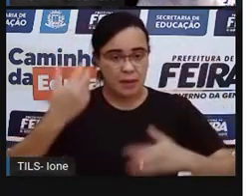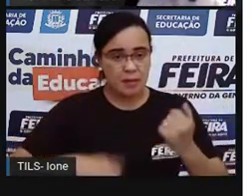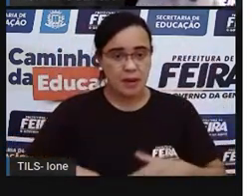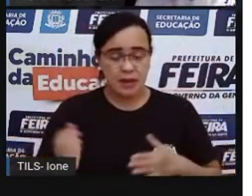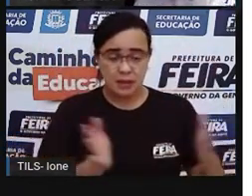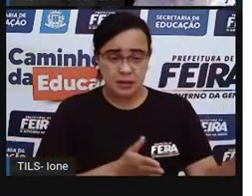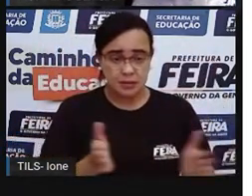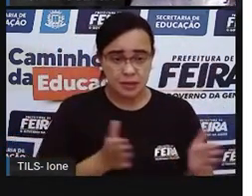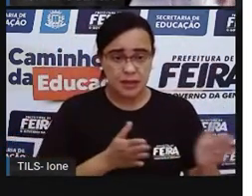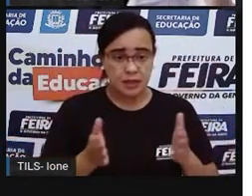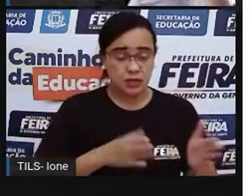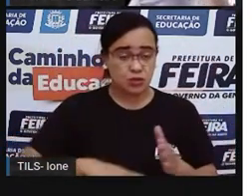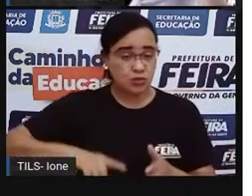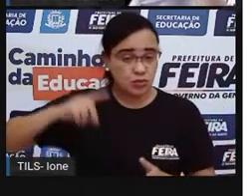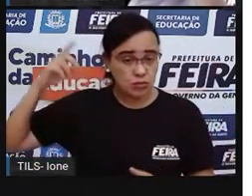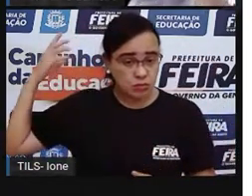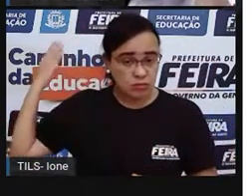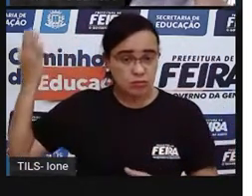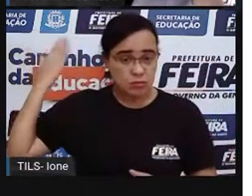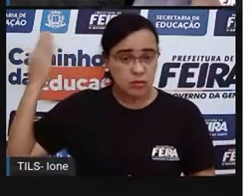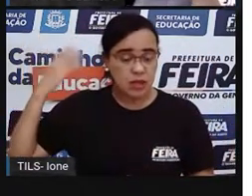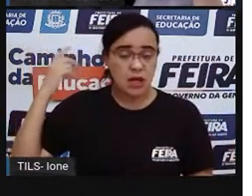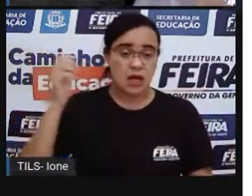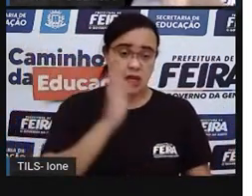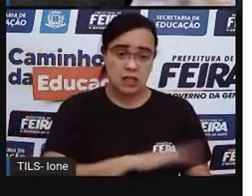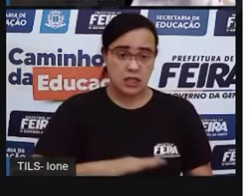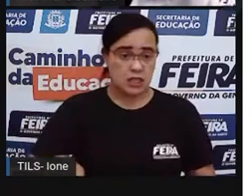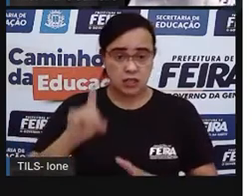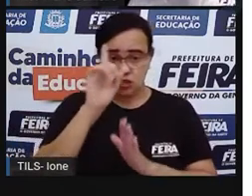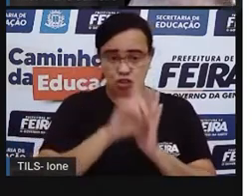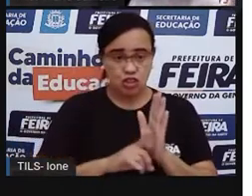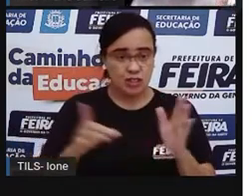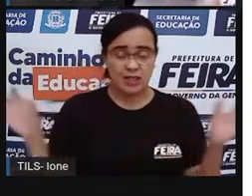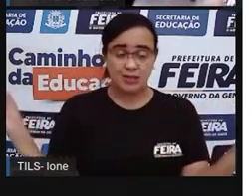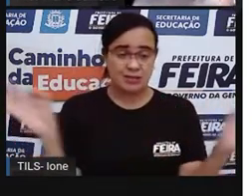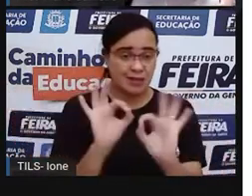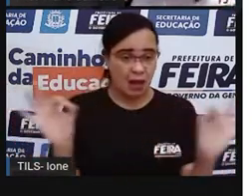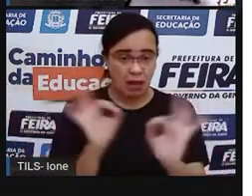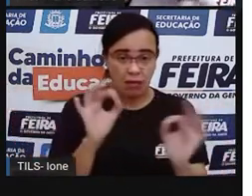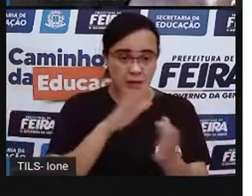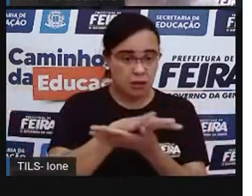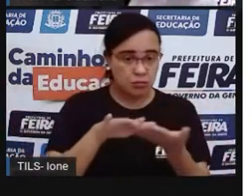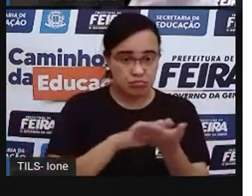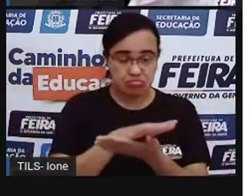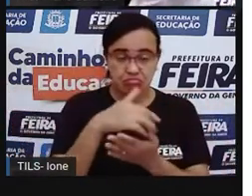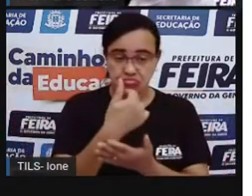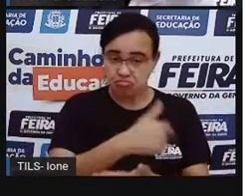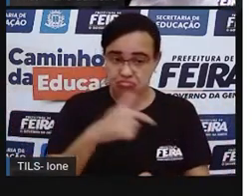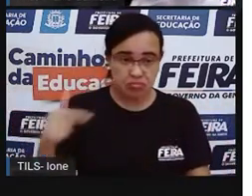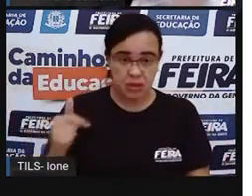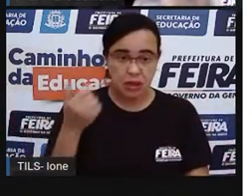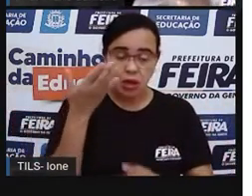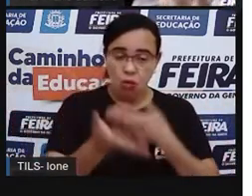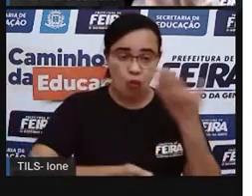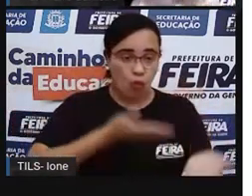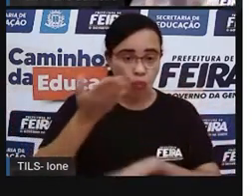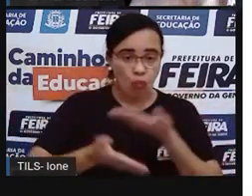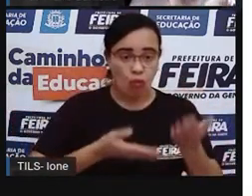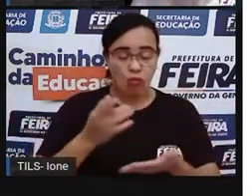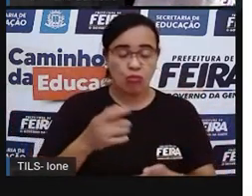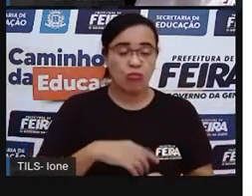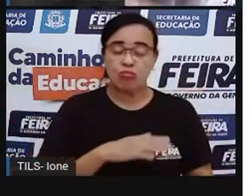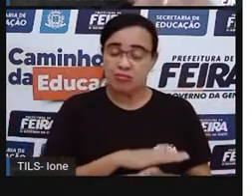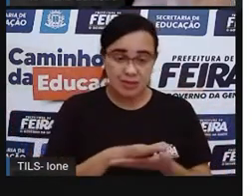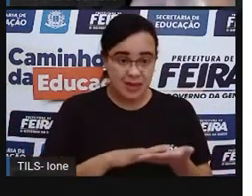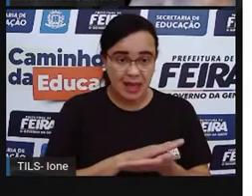Pró falou lá atrás, que as crianças não tinham direitos, elas não tinham ninguém para cuidar delas, né? E aí, com esse